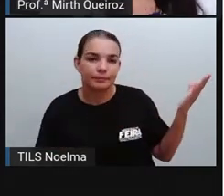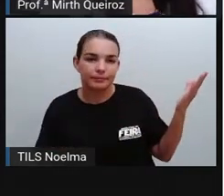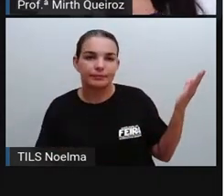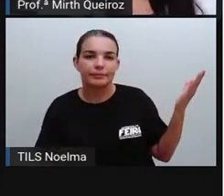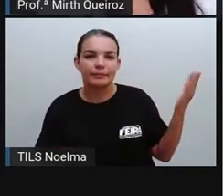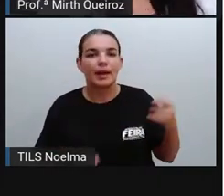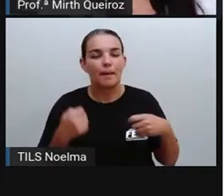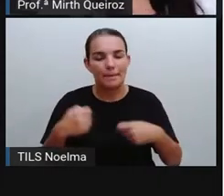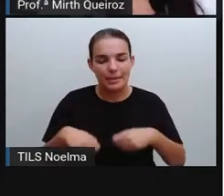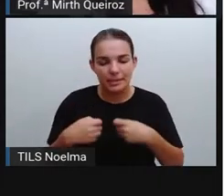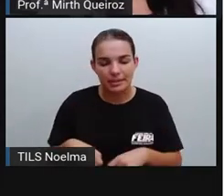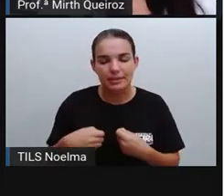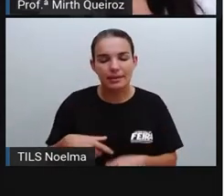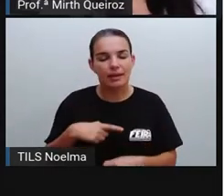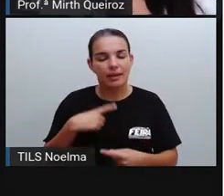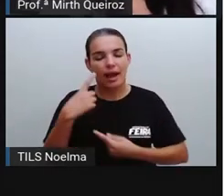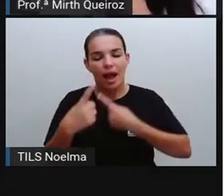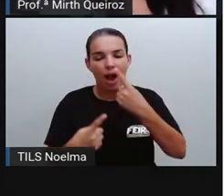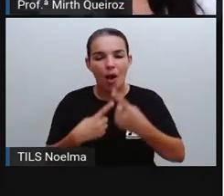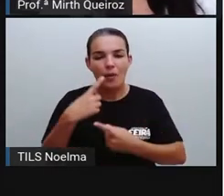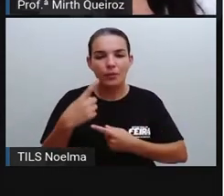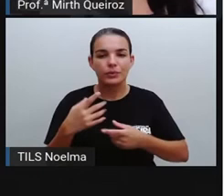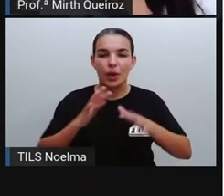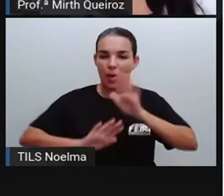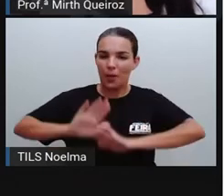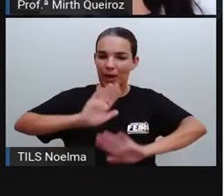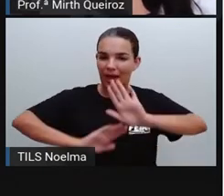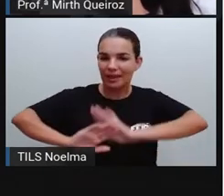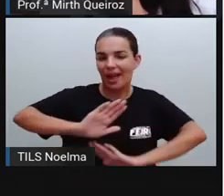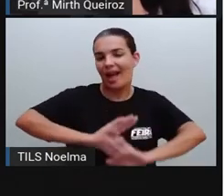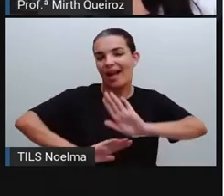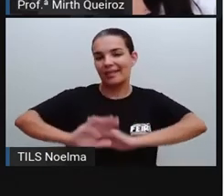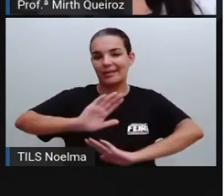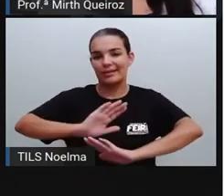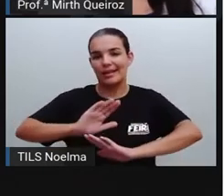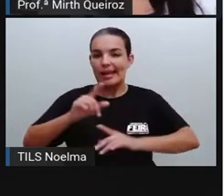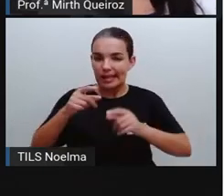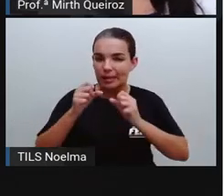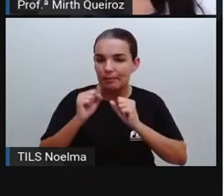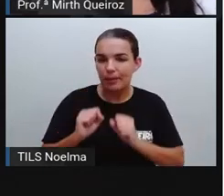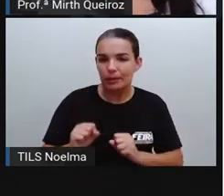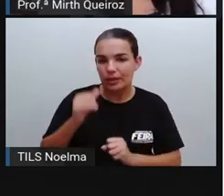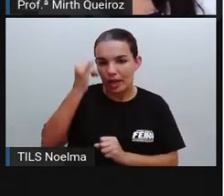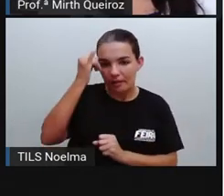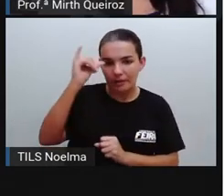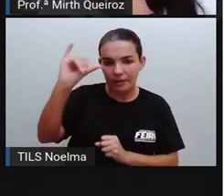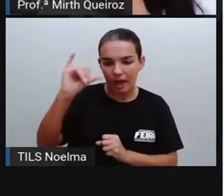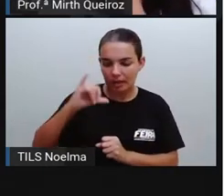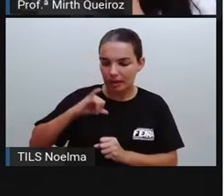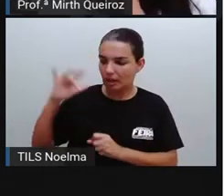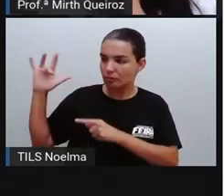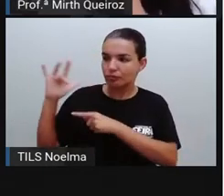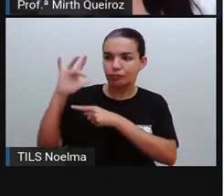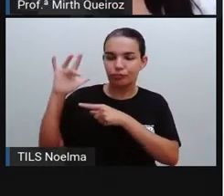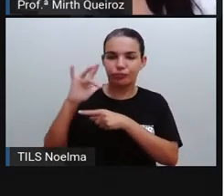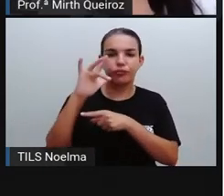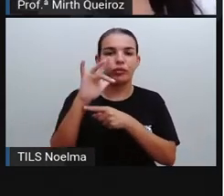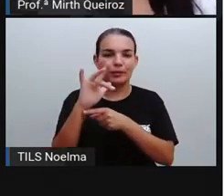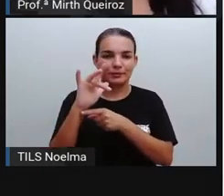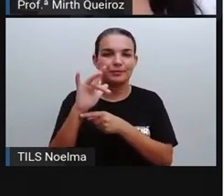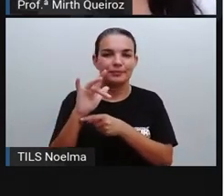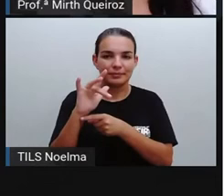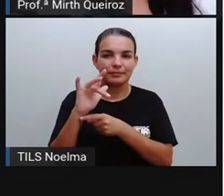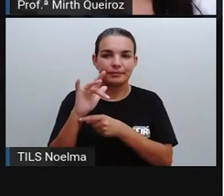Precisamos ter alguns comportamentos aí que vão de encontro à prevenção